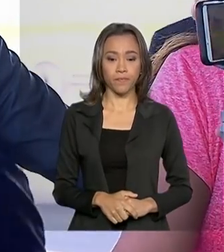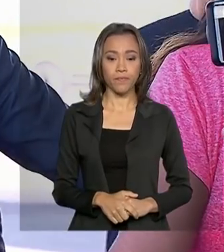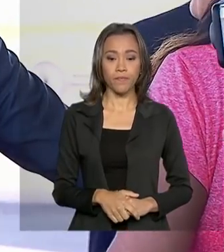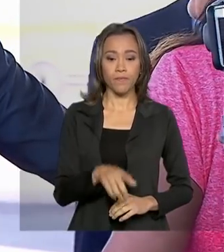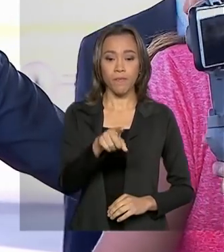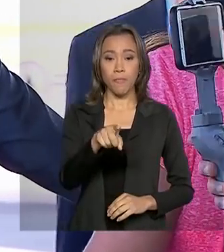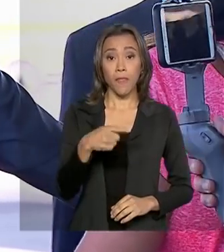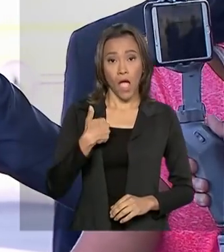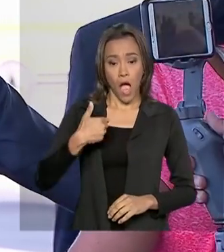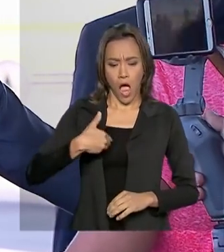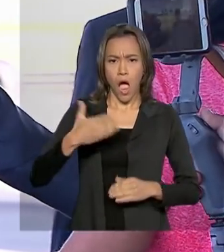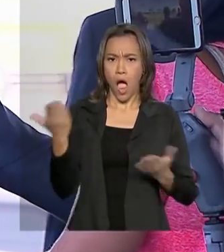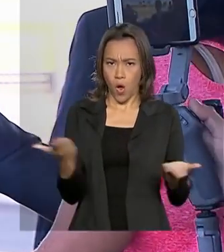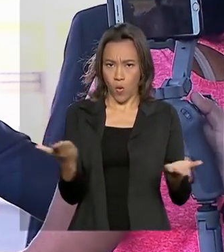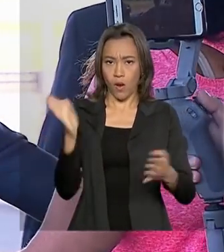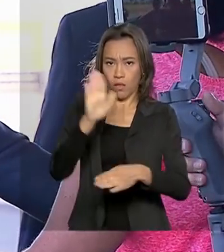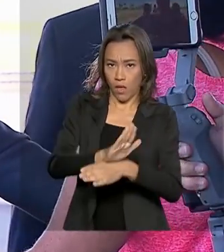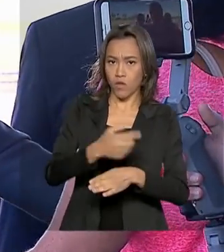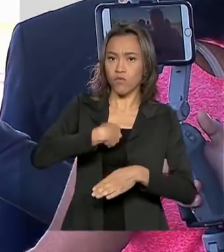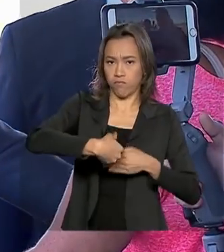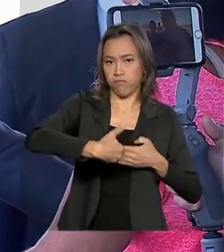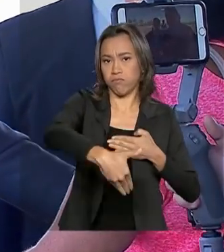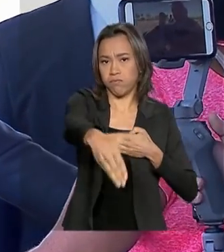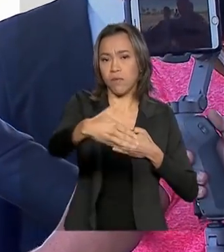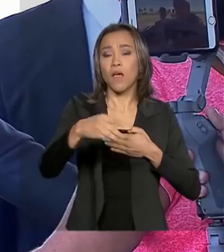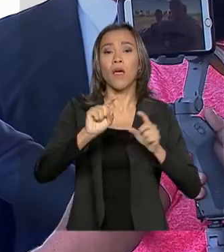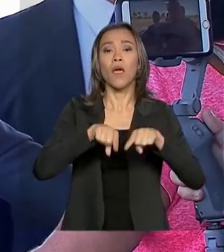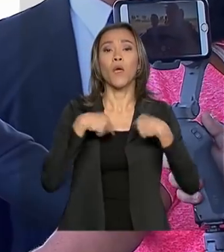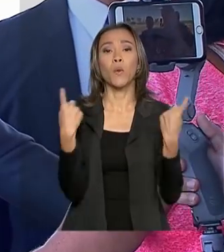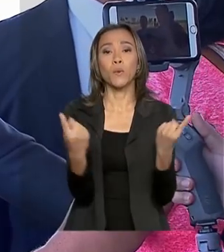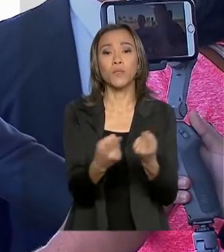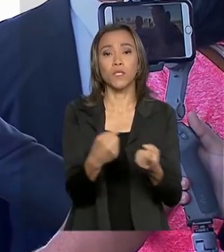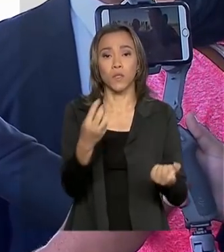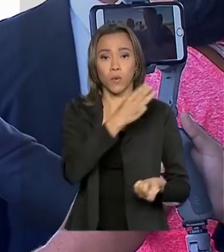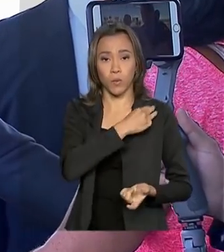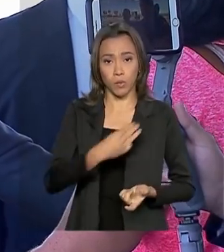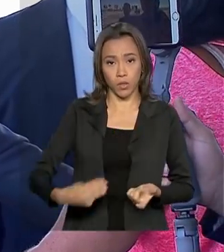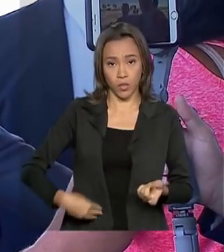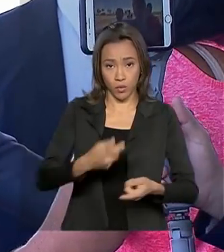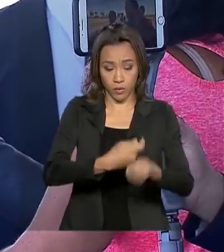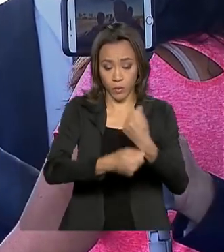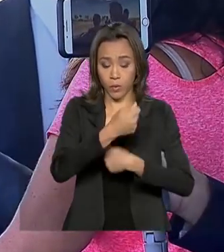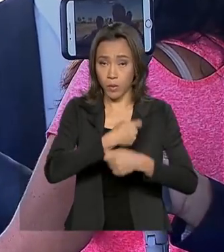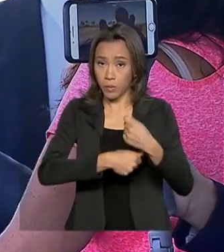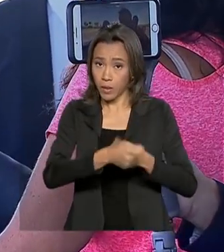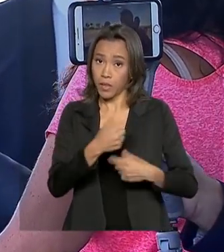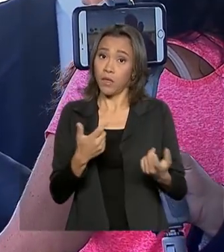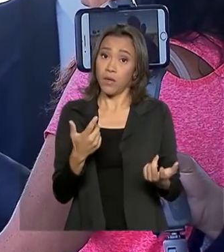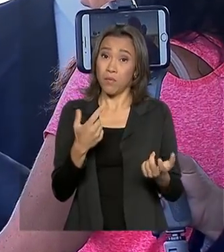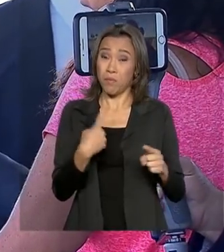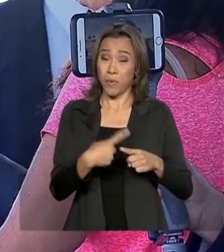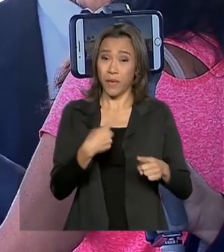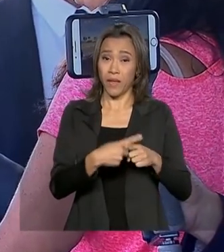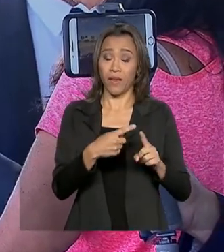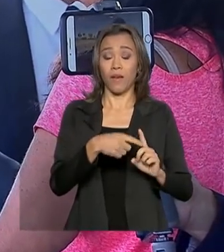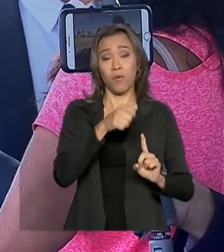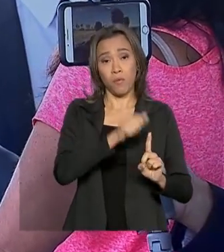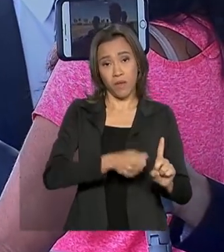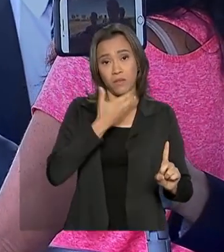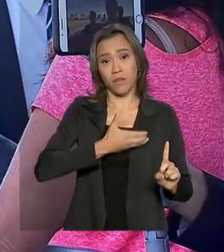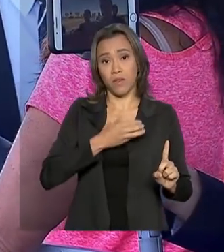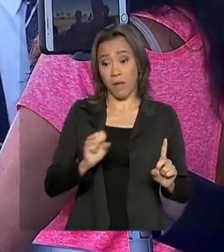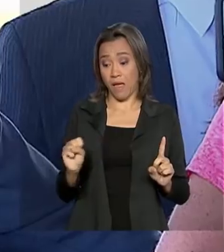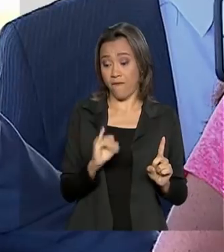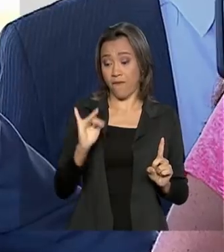Eu vou reunir com o Paulo Guedes agora à tarde. Eu acho que tem brecha para a gente atender. Porque a inflação de dezembro foi atípica, né, por causa do